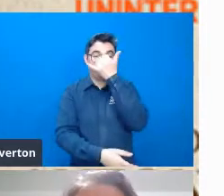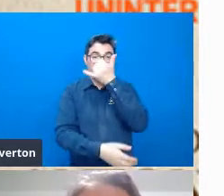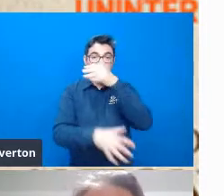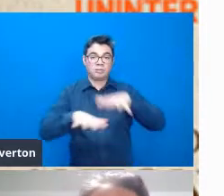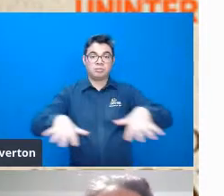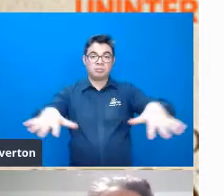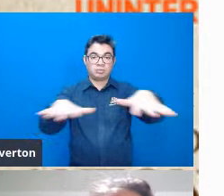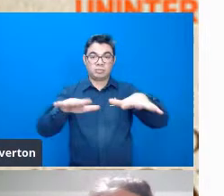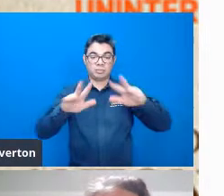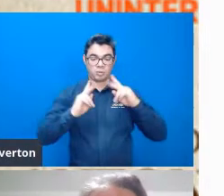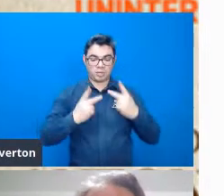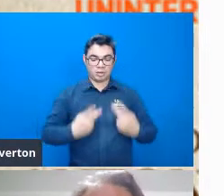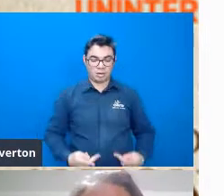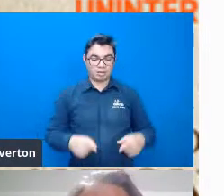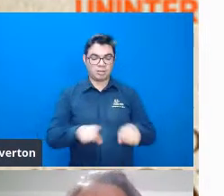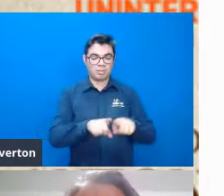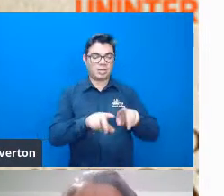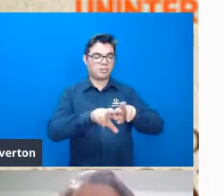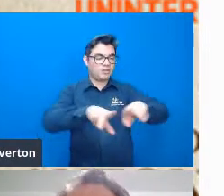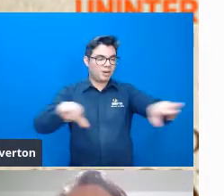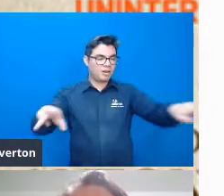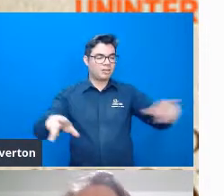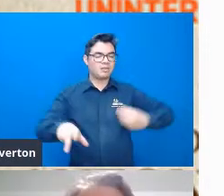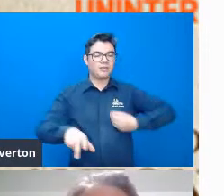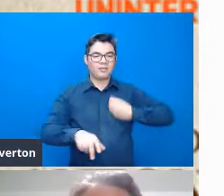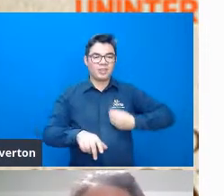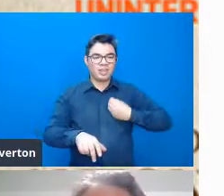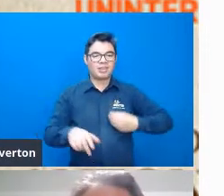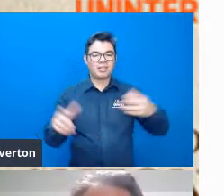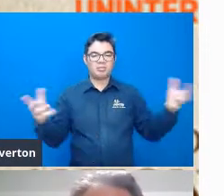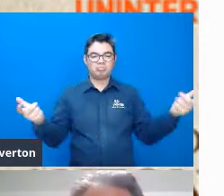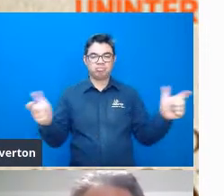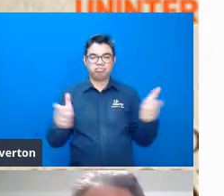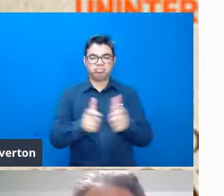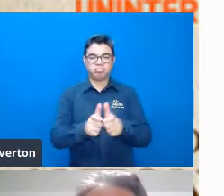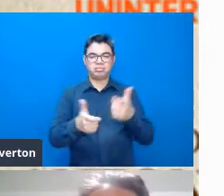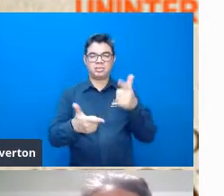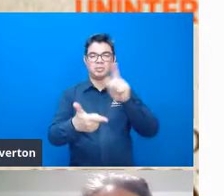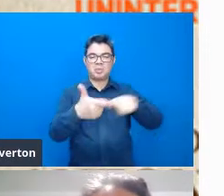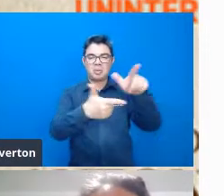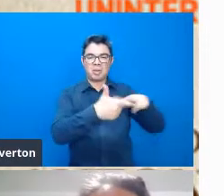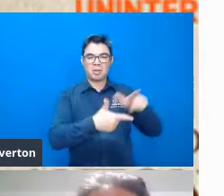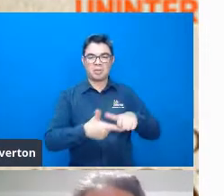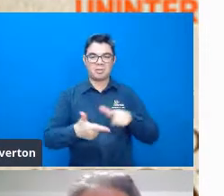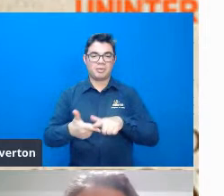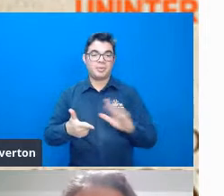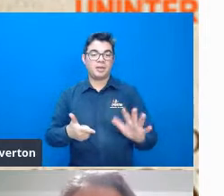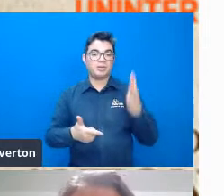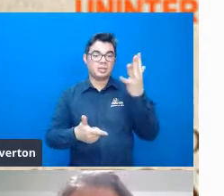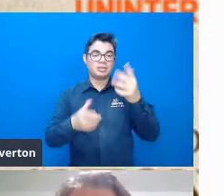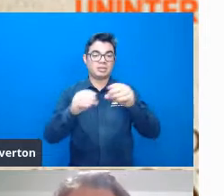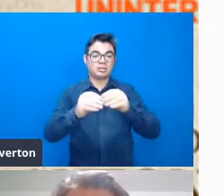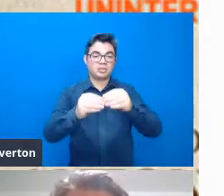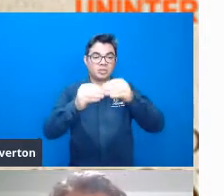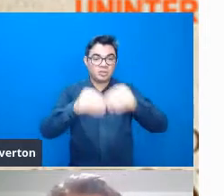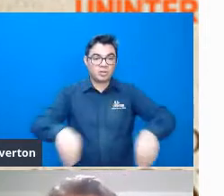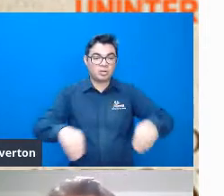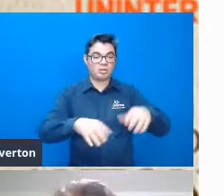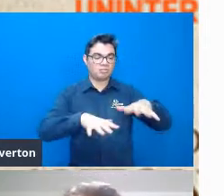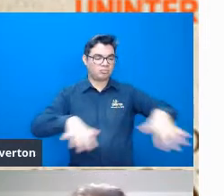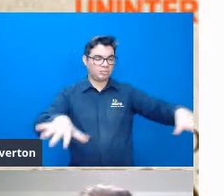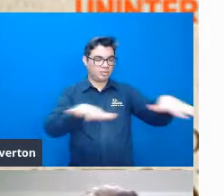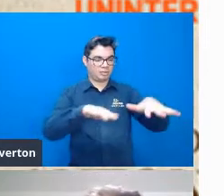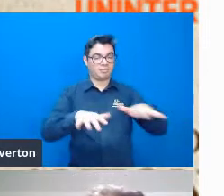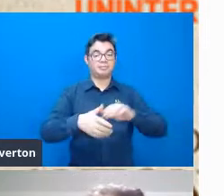os seres humanos e para a biodiversidade como um todo, levando à destruição, extinção de espécies e destruição de ecossistemas como um todo.